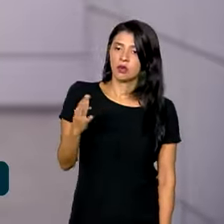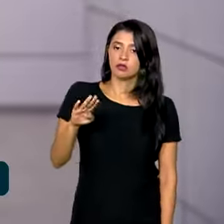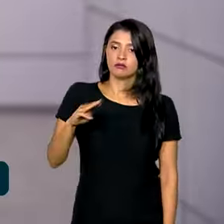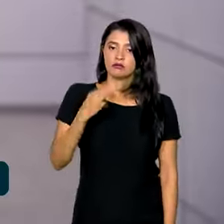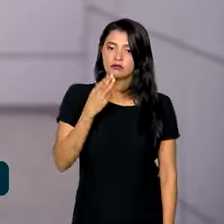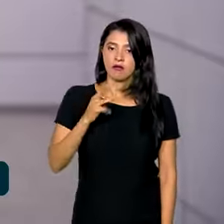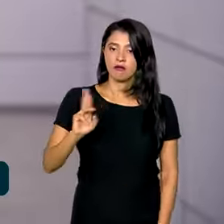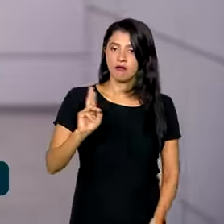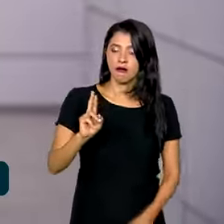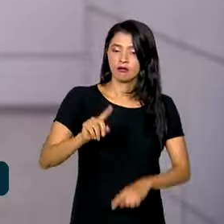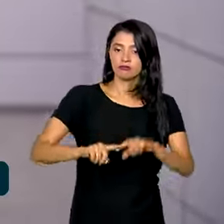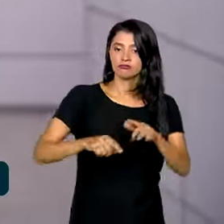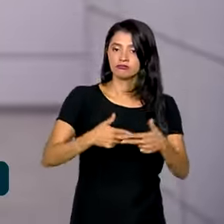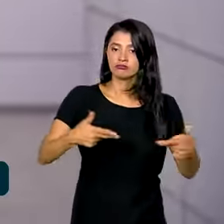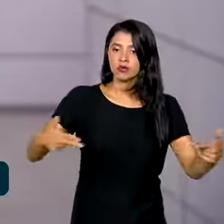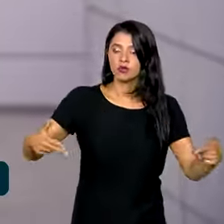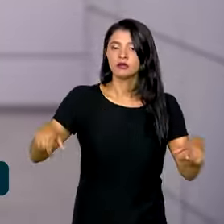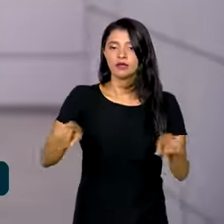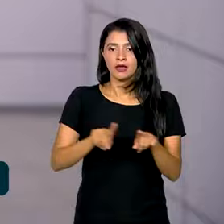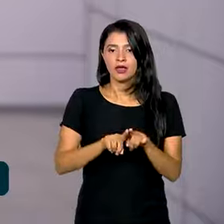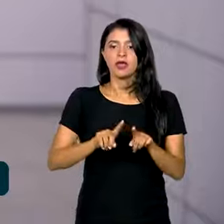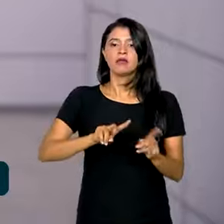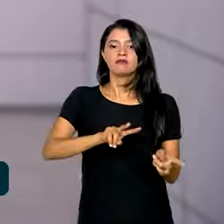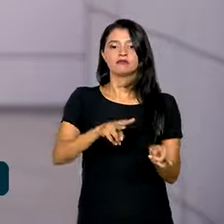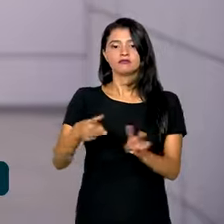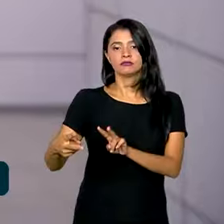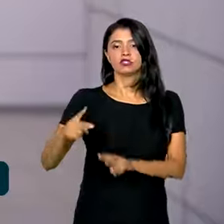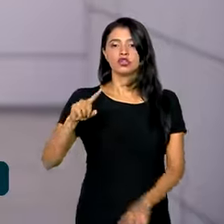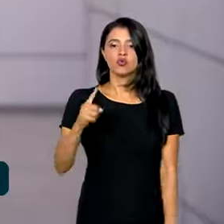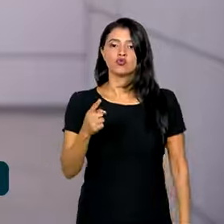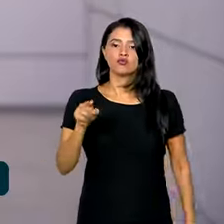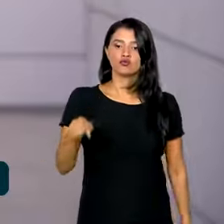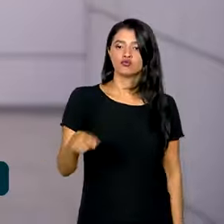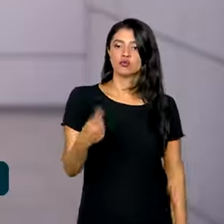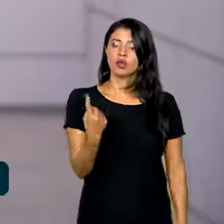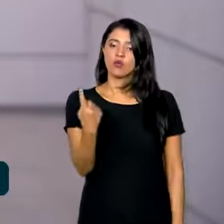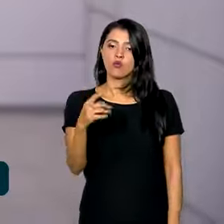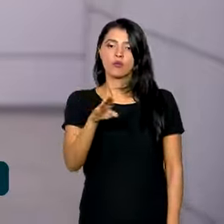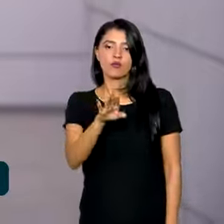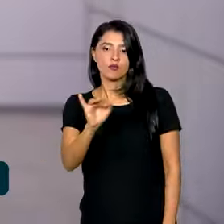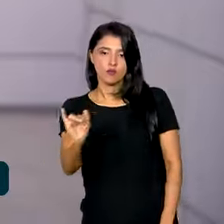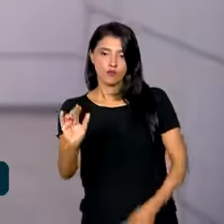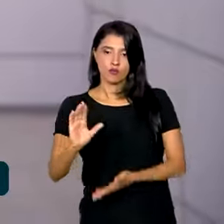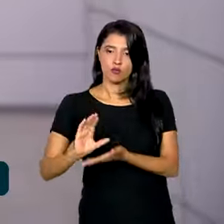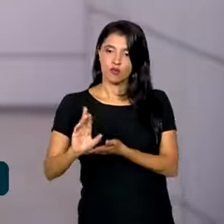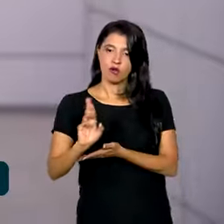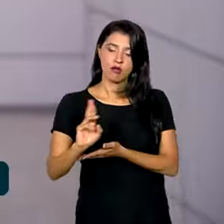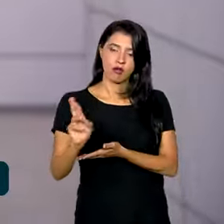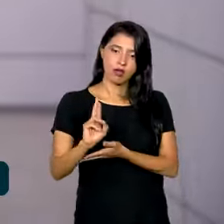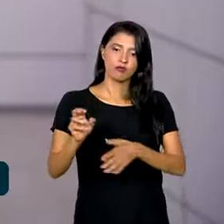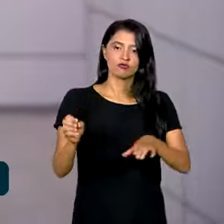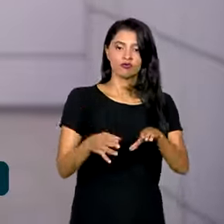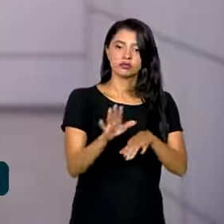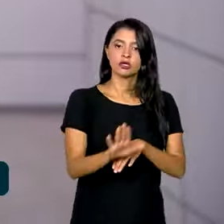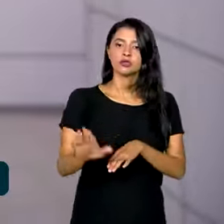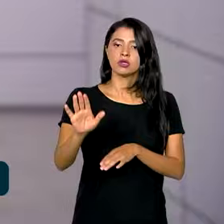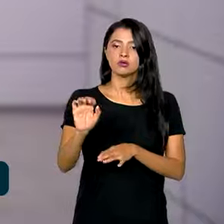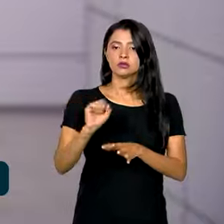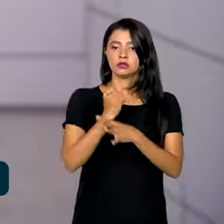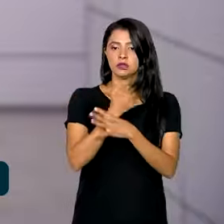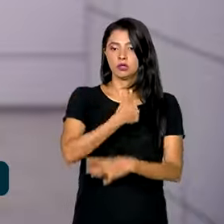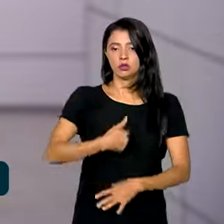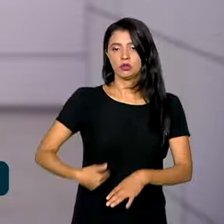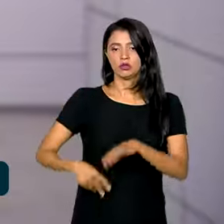reais em equipamentos e o repasse de 1,1 bilhão de reais do Fundo Nacional de Segurança Pública